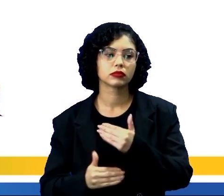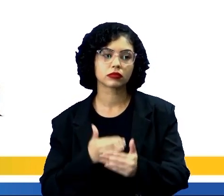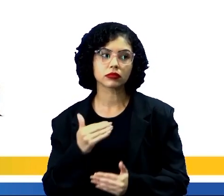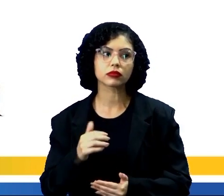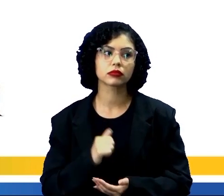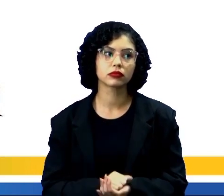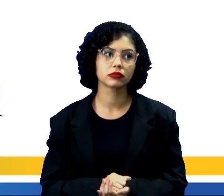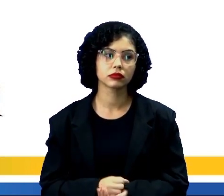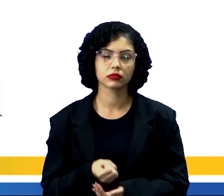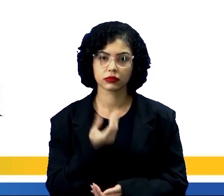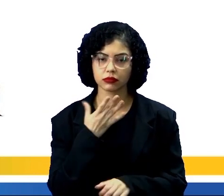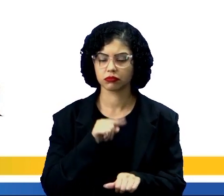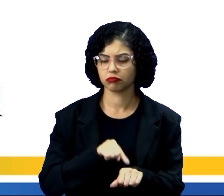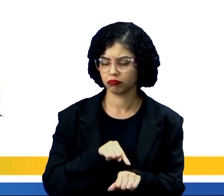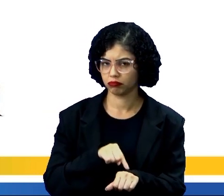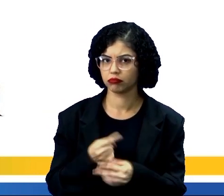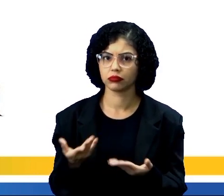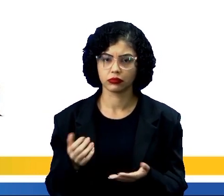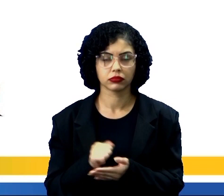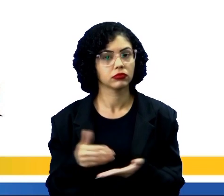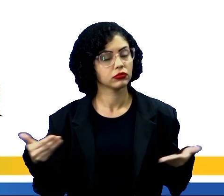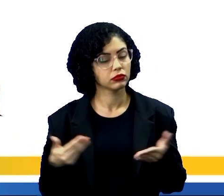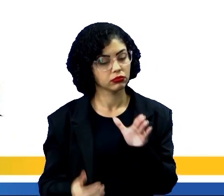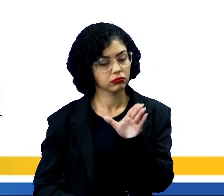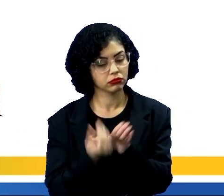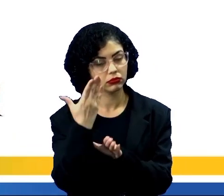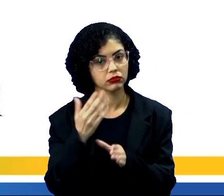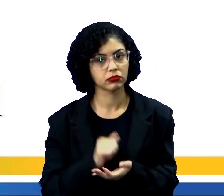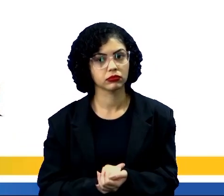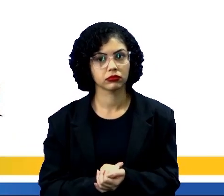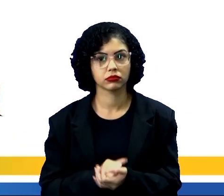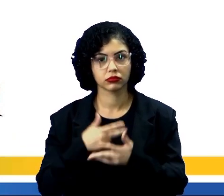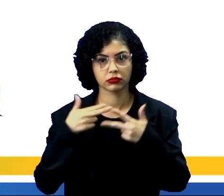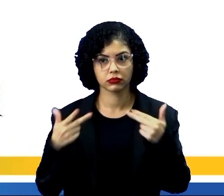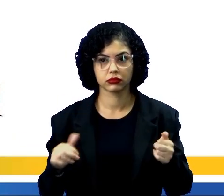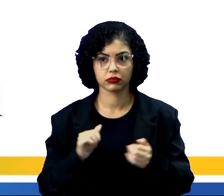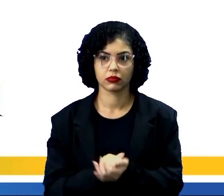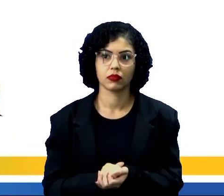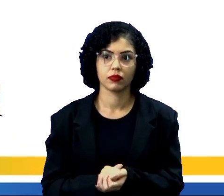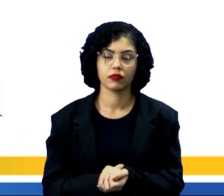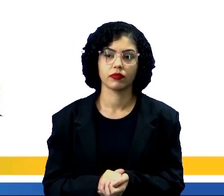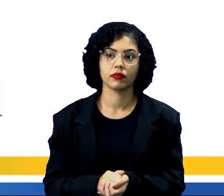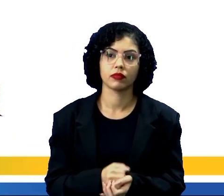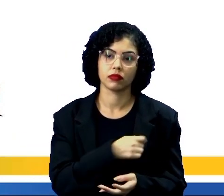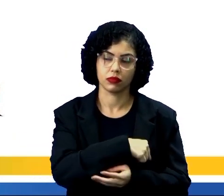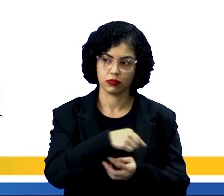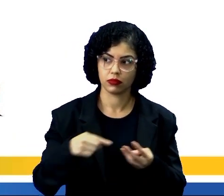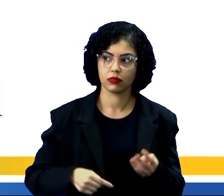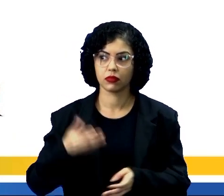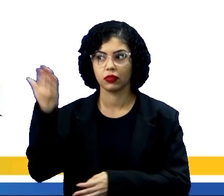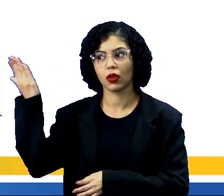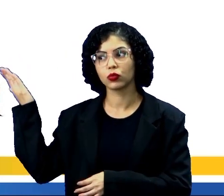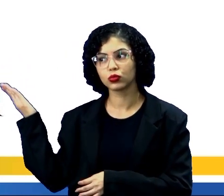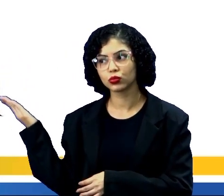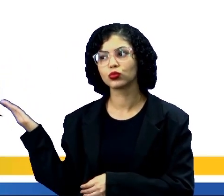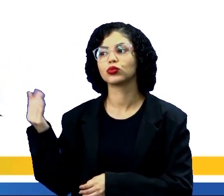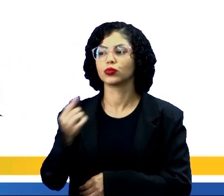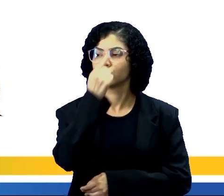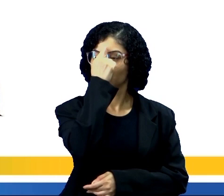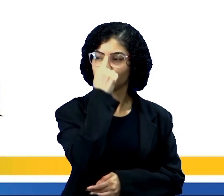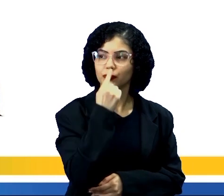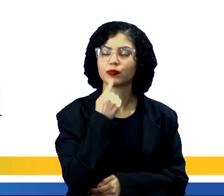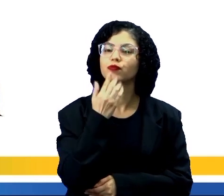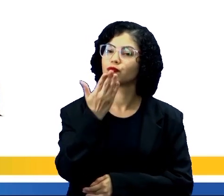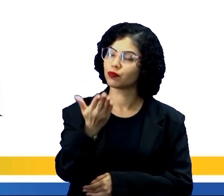um bom tempo e aí foi surgindo os meios de transporte. Dentre essas imagens que aparecem,